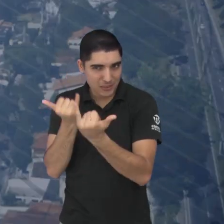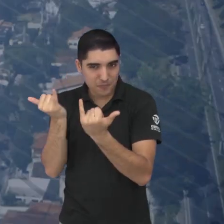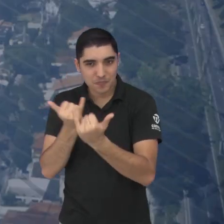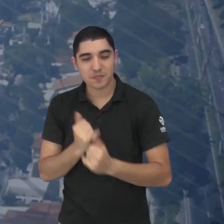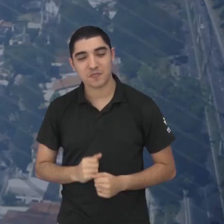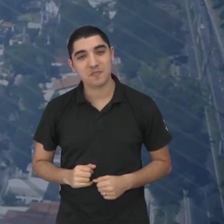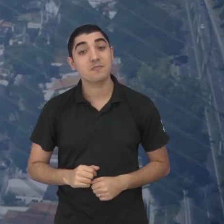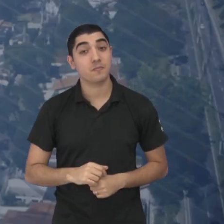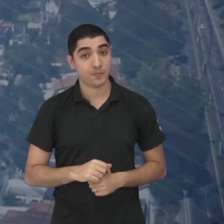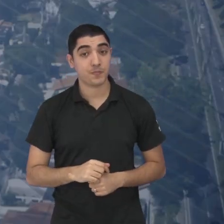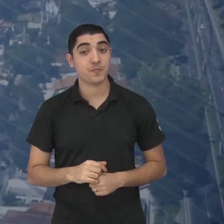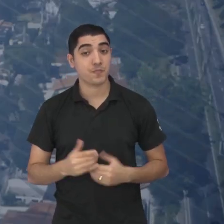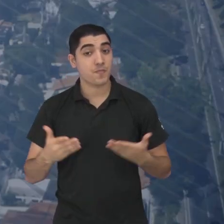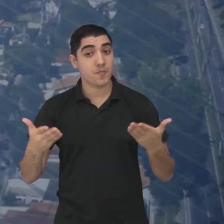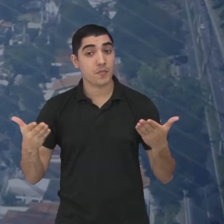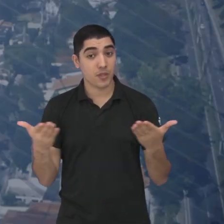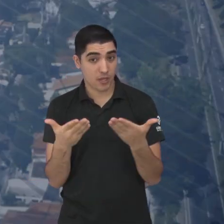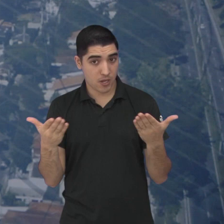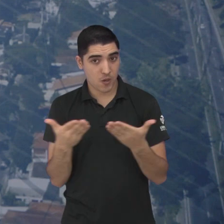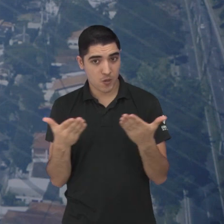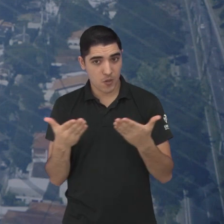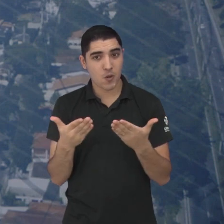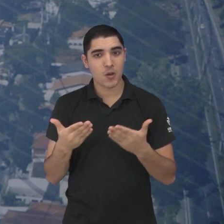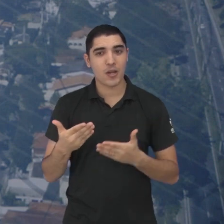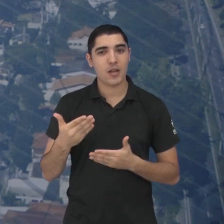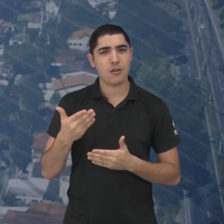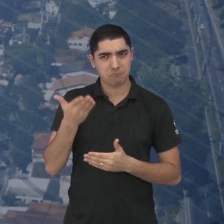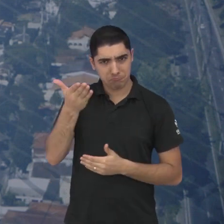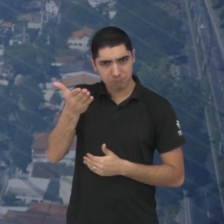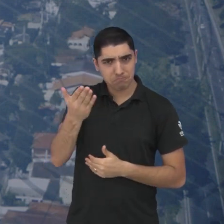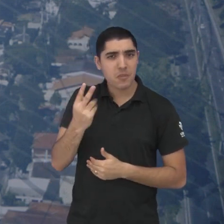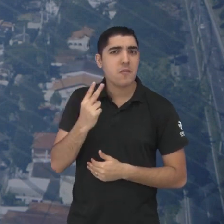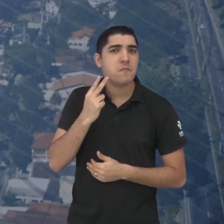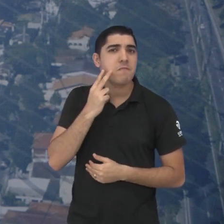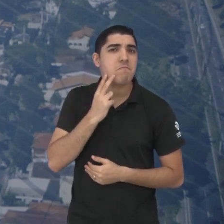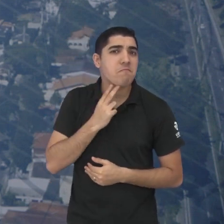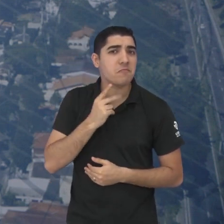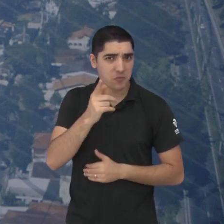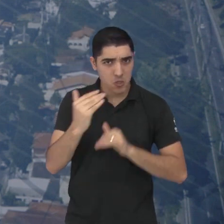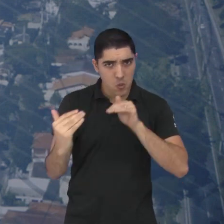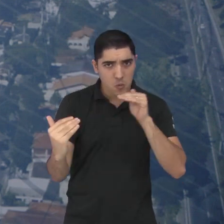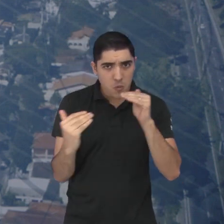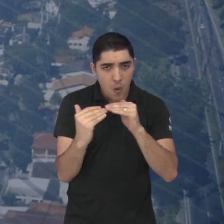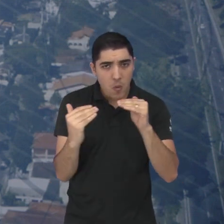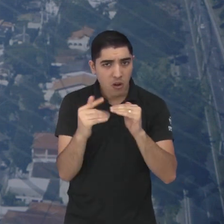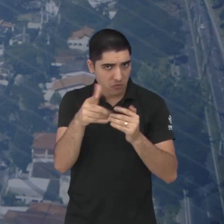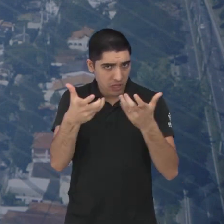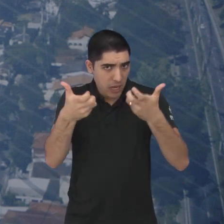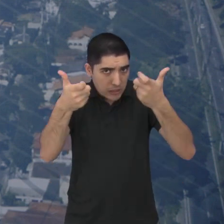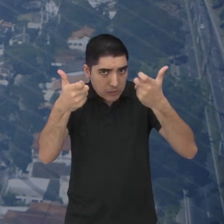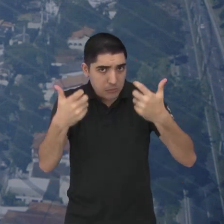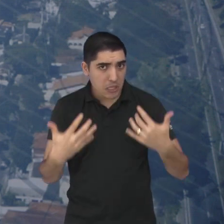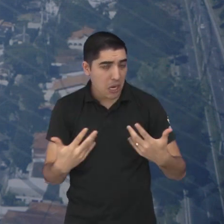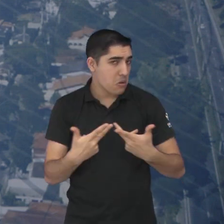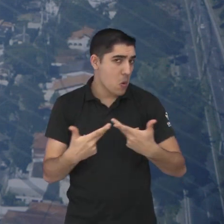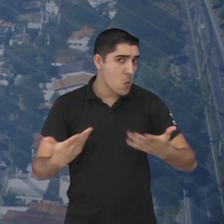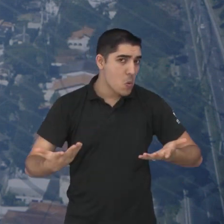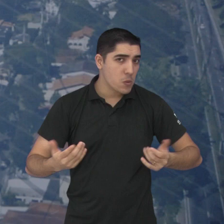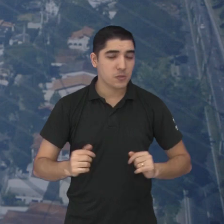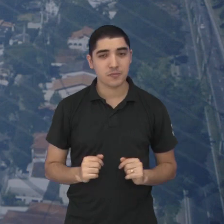É, vou passar agora. Você concorda, Viviane? Quer fazer alguma pontuação?